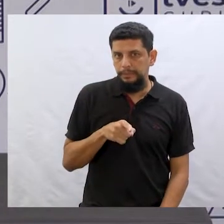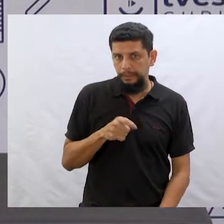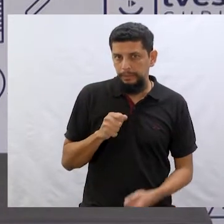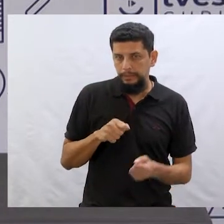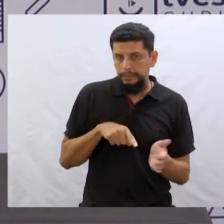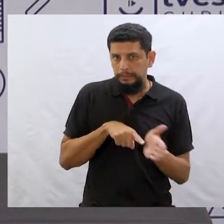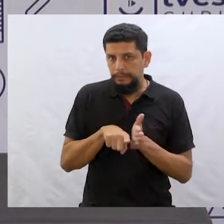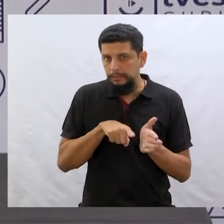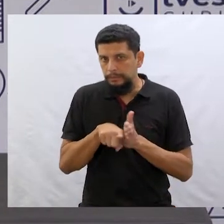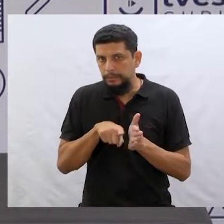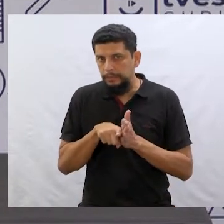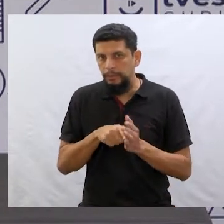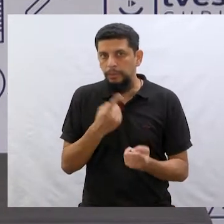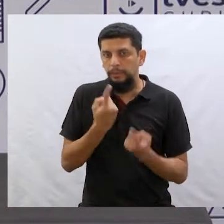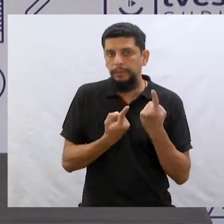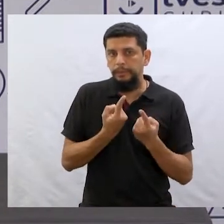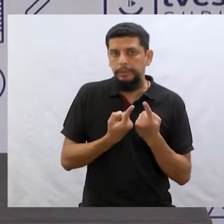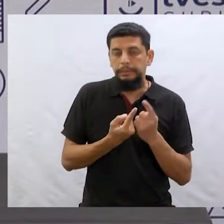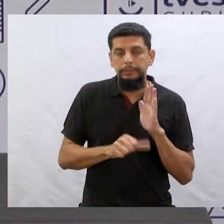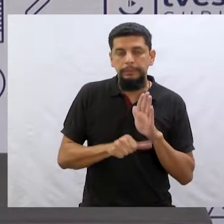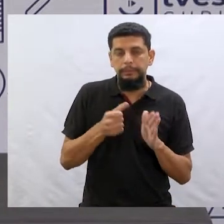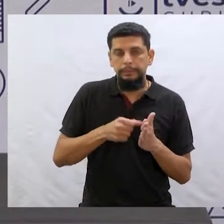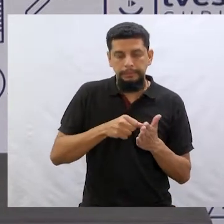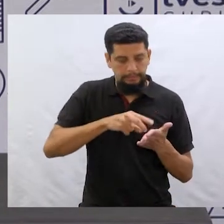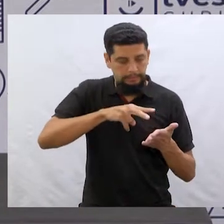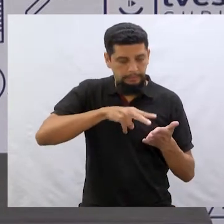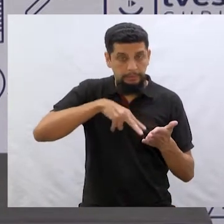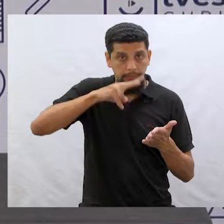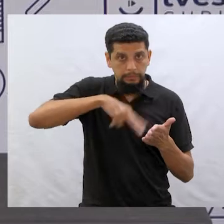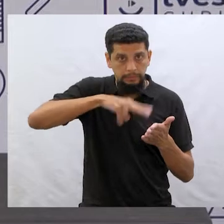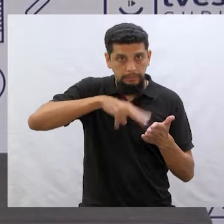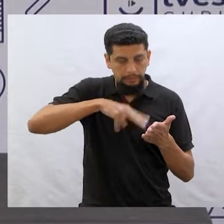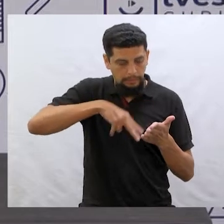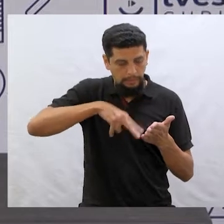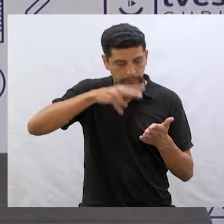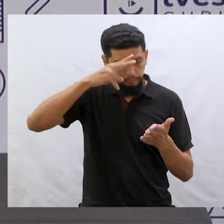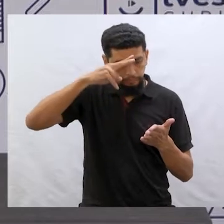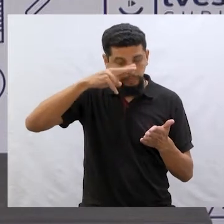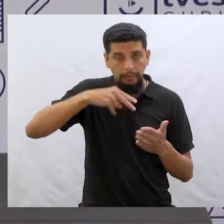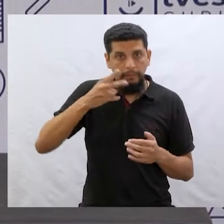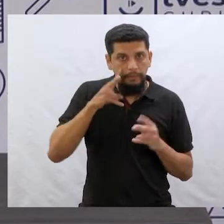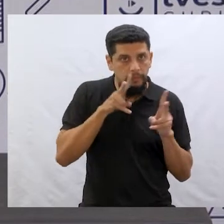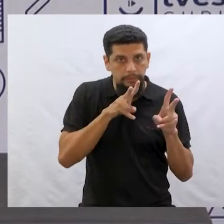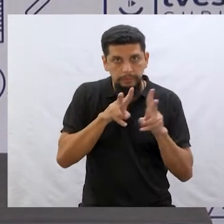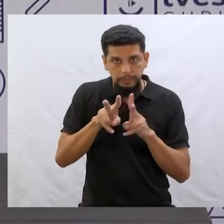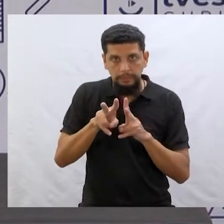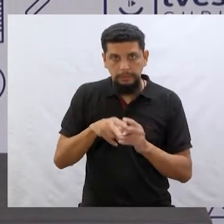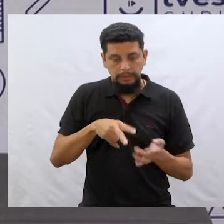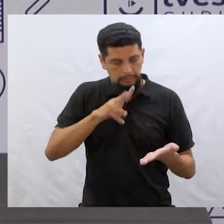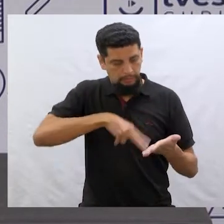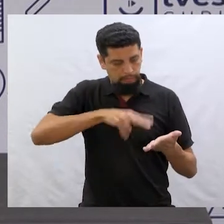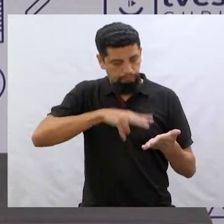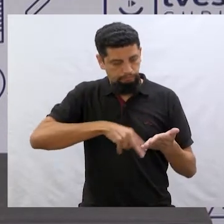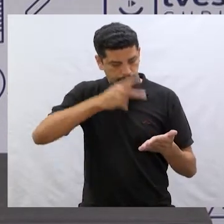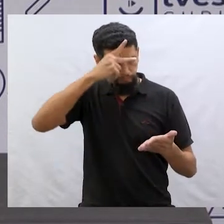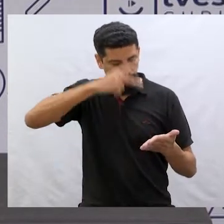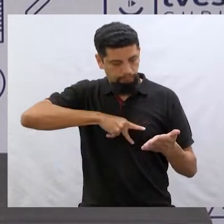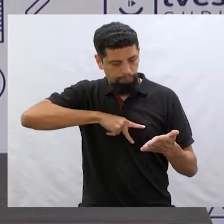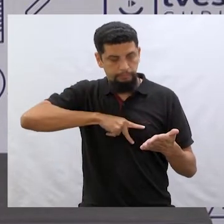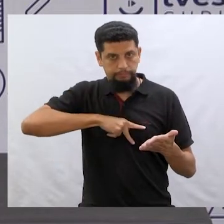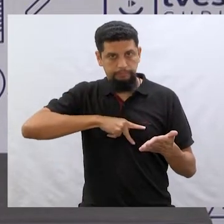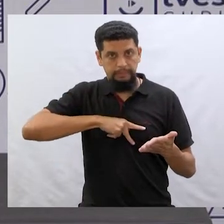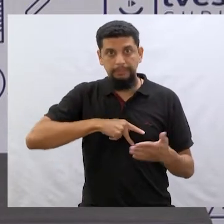até se perguntando, assim, quais foram as primeiras histórias que você ouviu, ou as primeiras que você conseguiu ler por si mesmo.